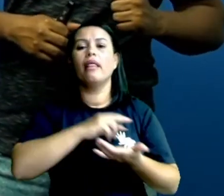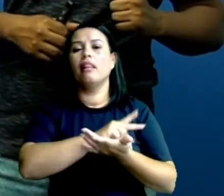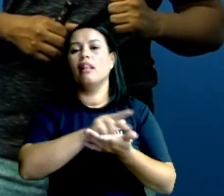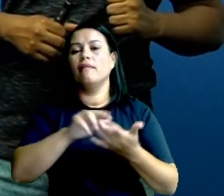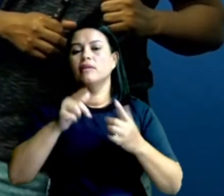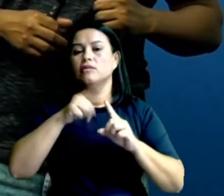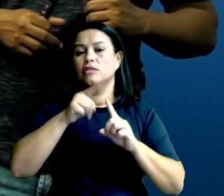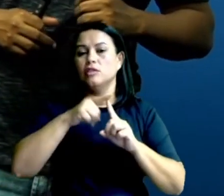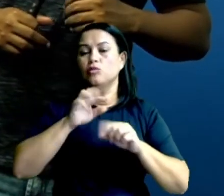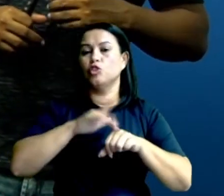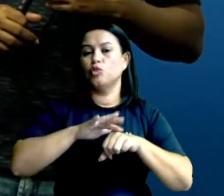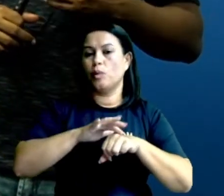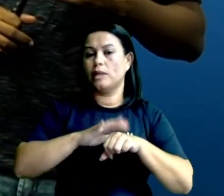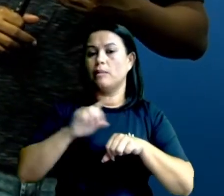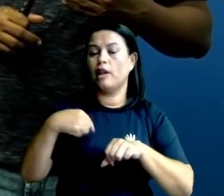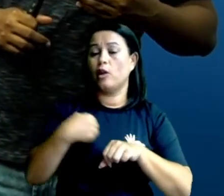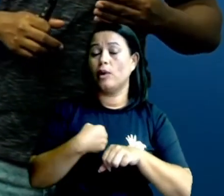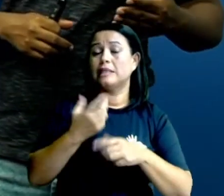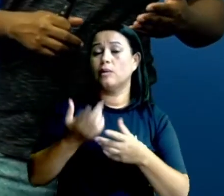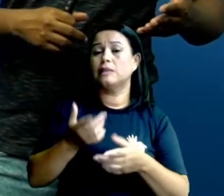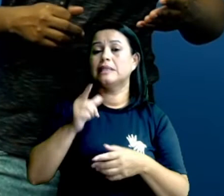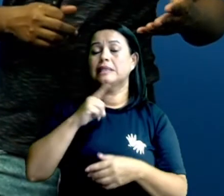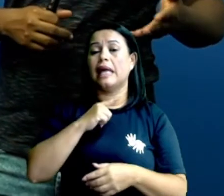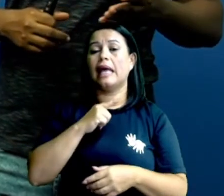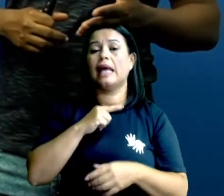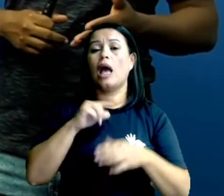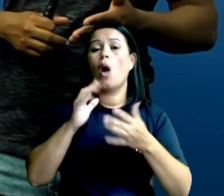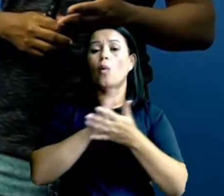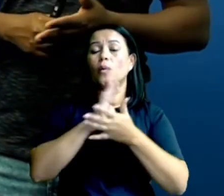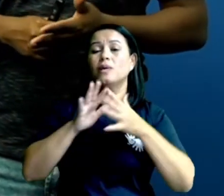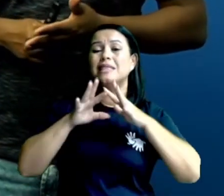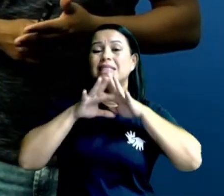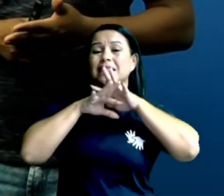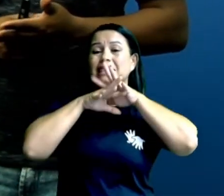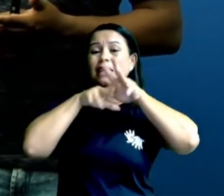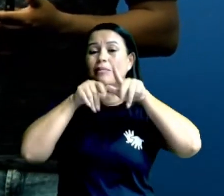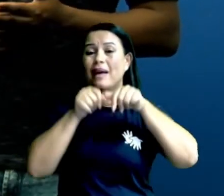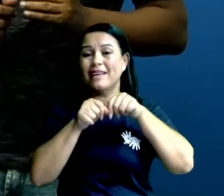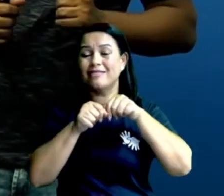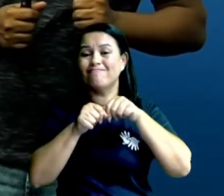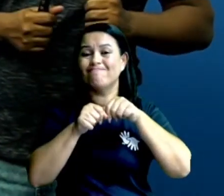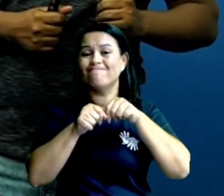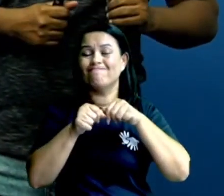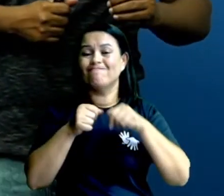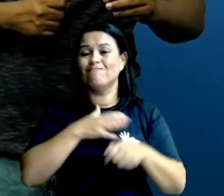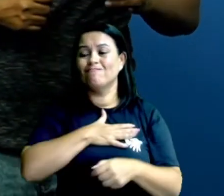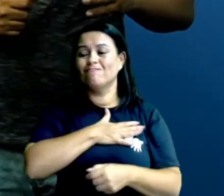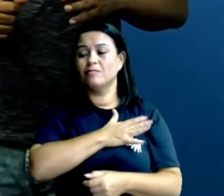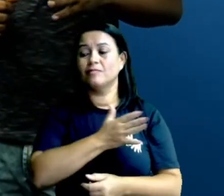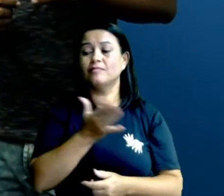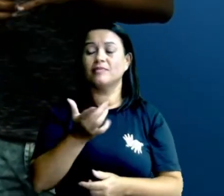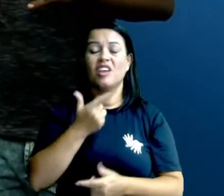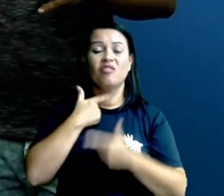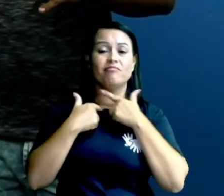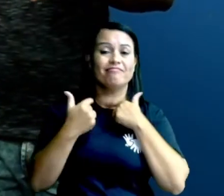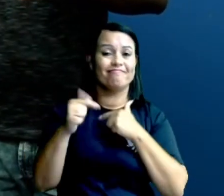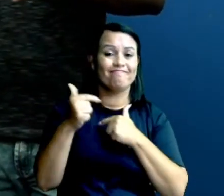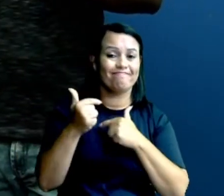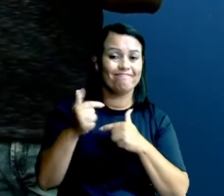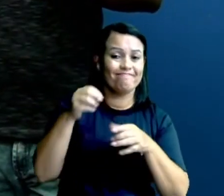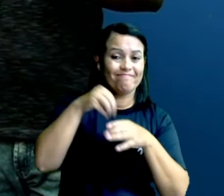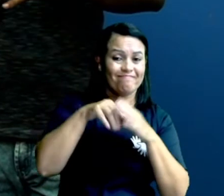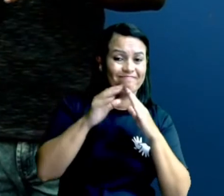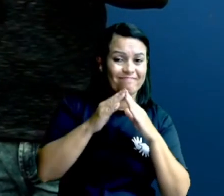doenças para nós. Então, animais indesejados necessariam controle desses animais. Além, no entanto,